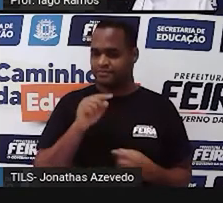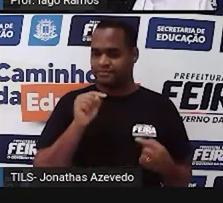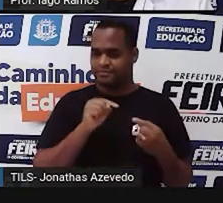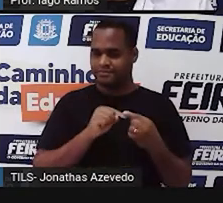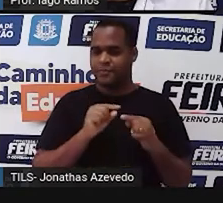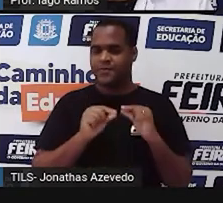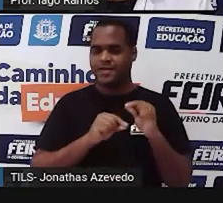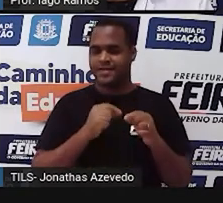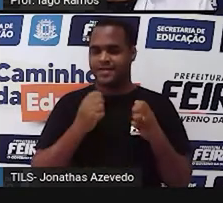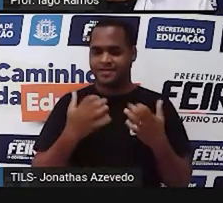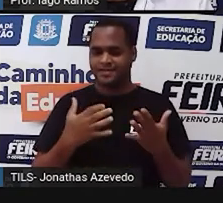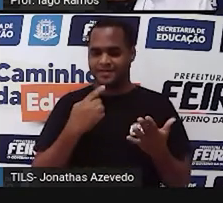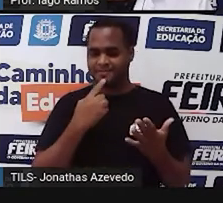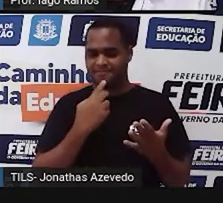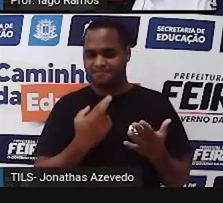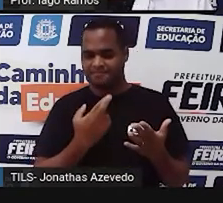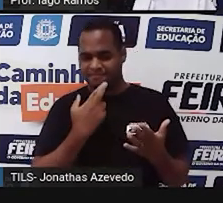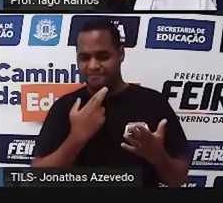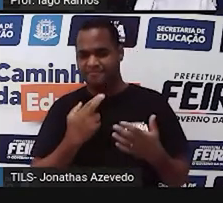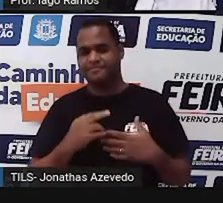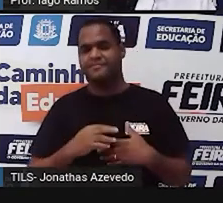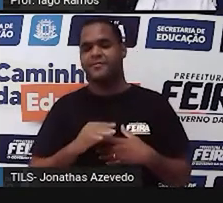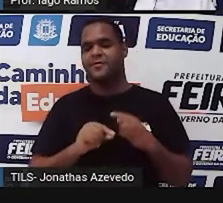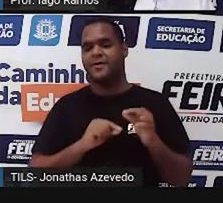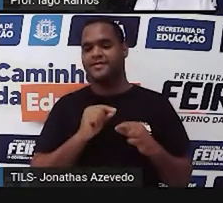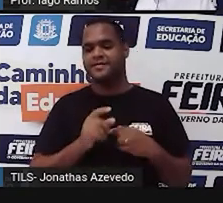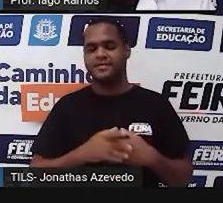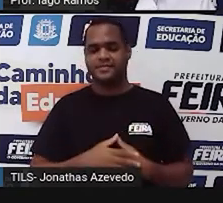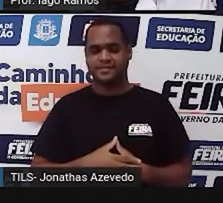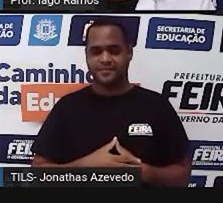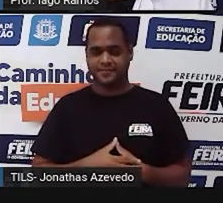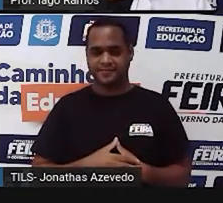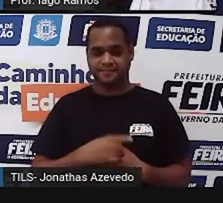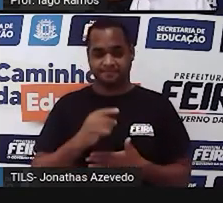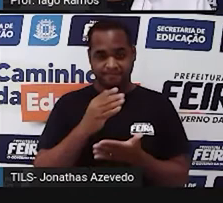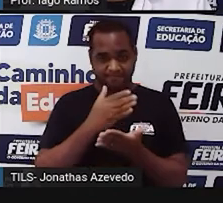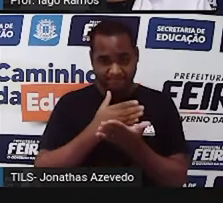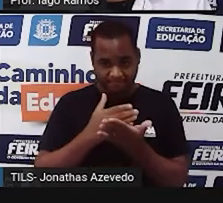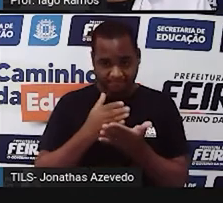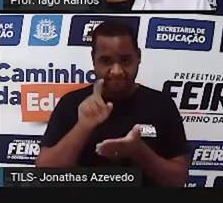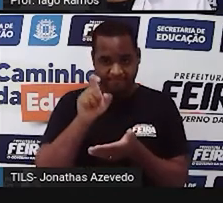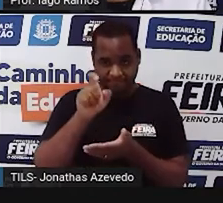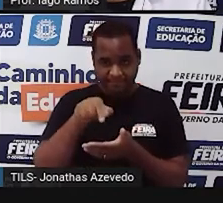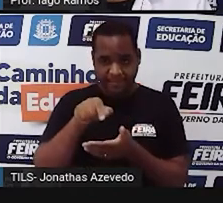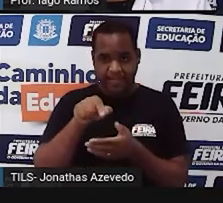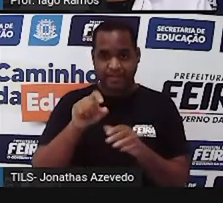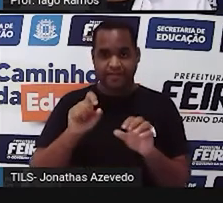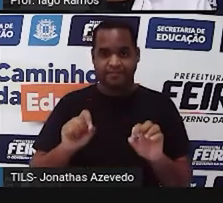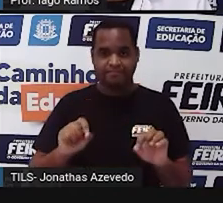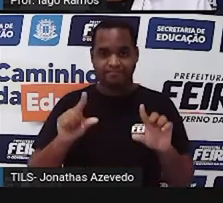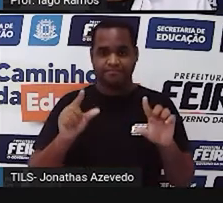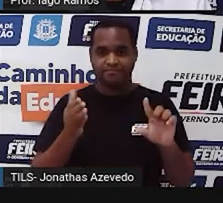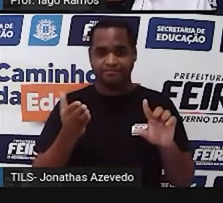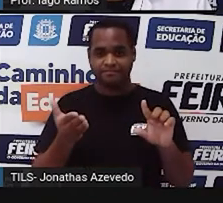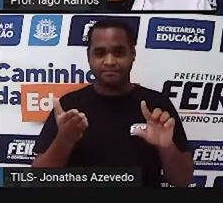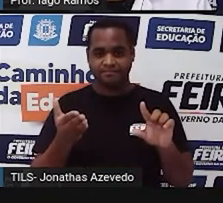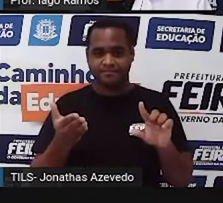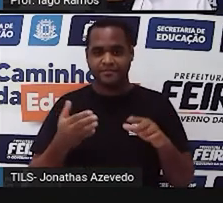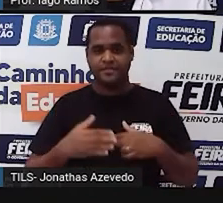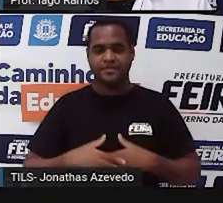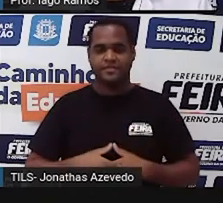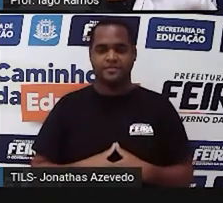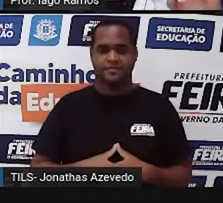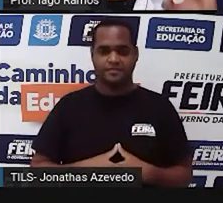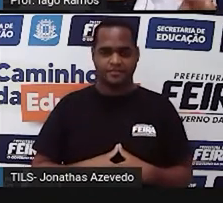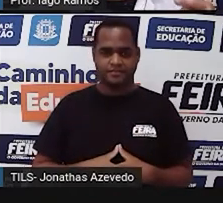esse aí, tá? Então, a gente vai dar um start ali, certo? Só que aí eu vou